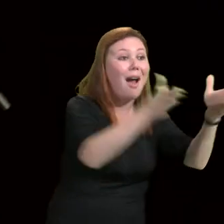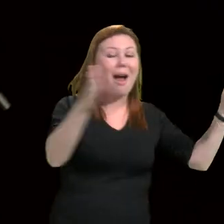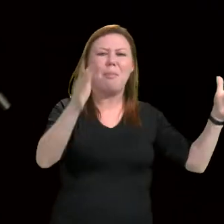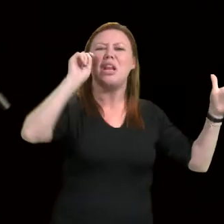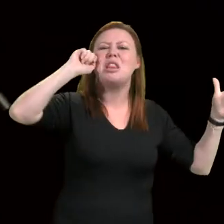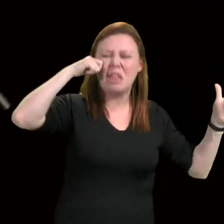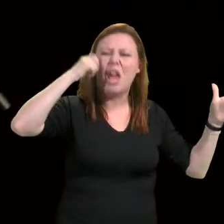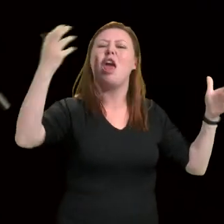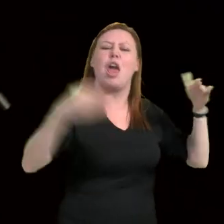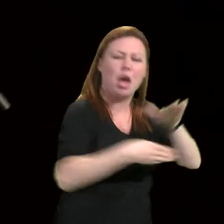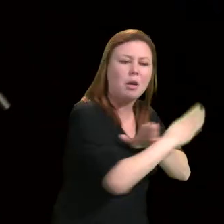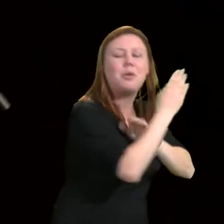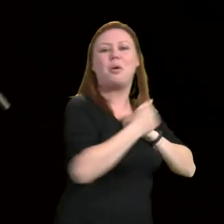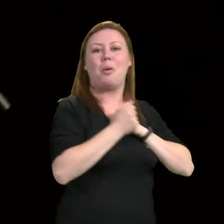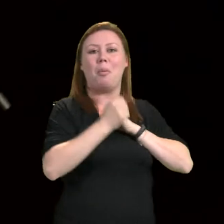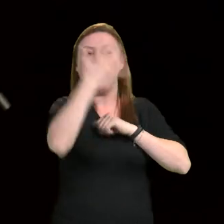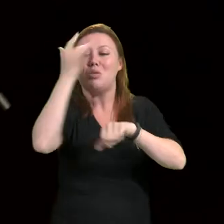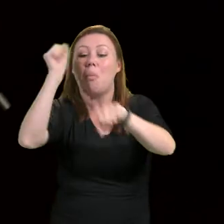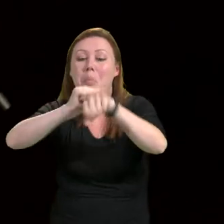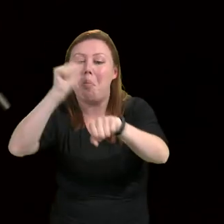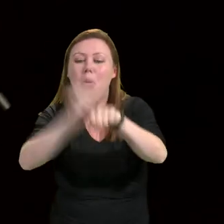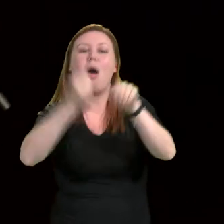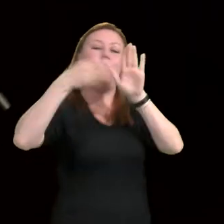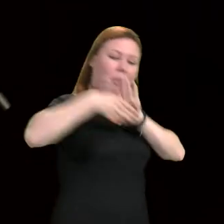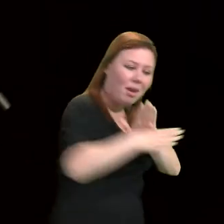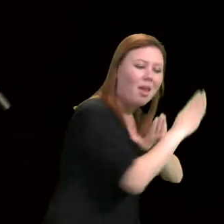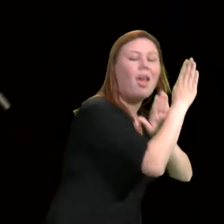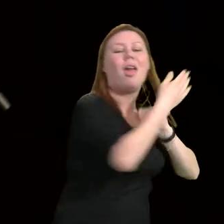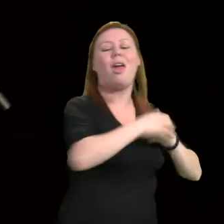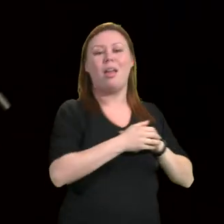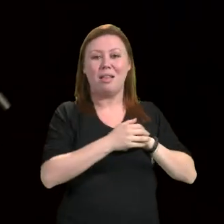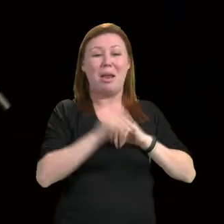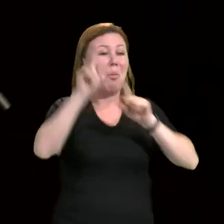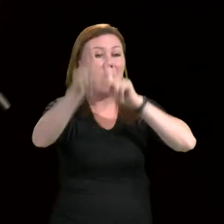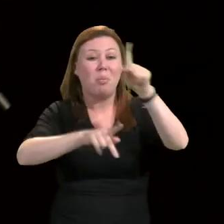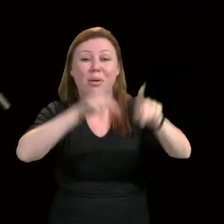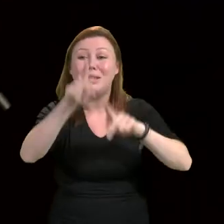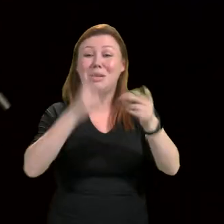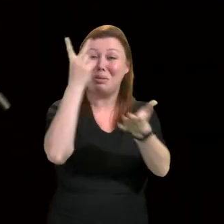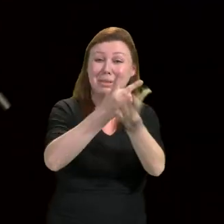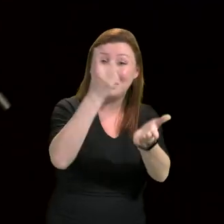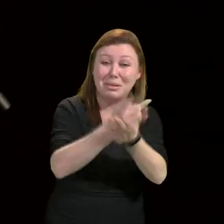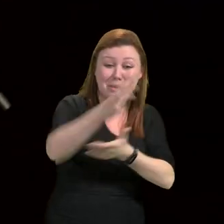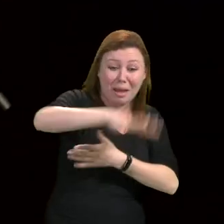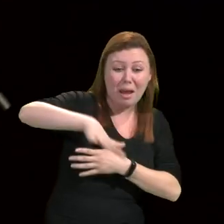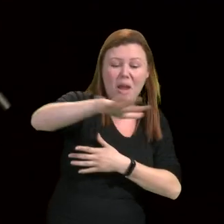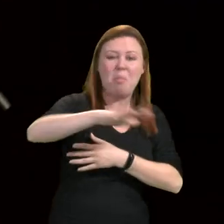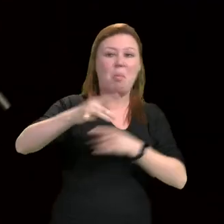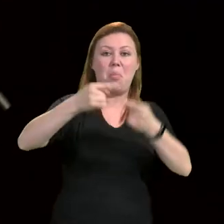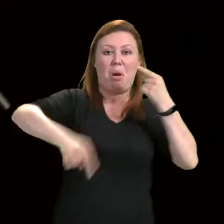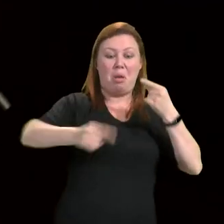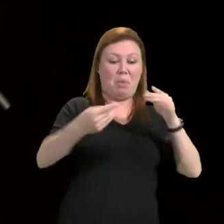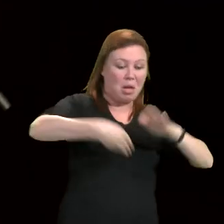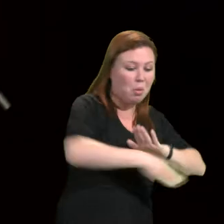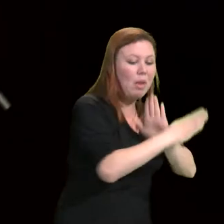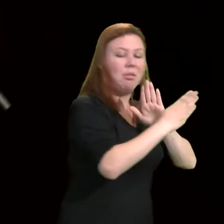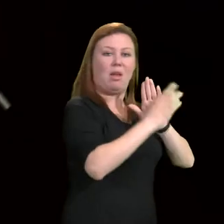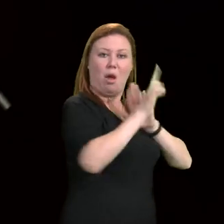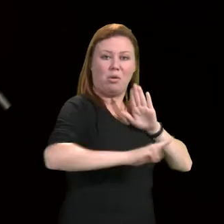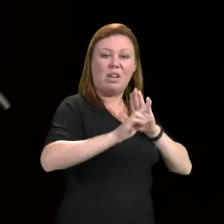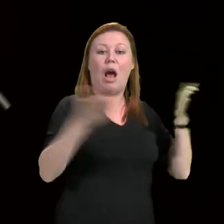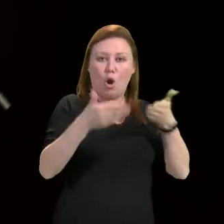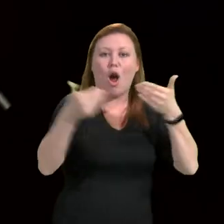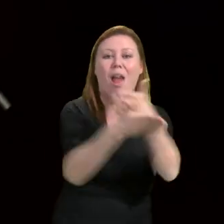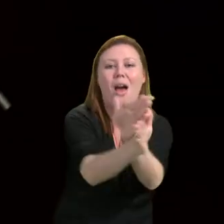para estudantes pobres e para tantas outras populações que sempre tiveram seu acesso negado a esse espaço.